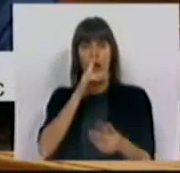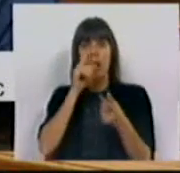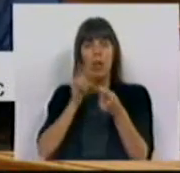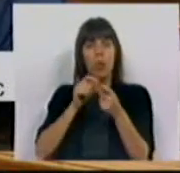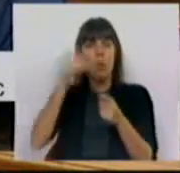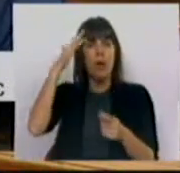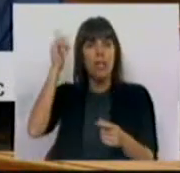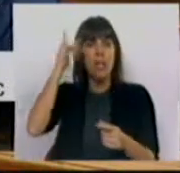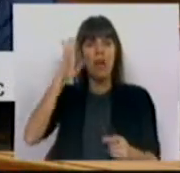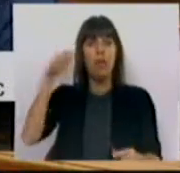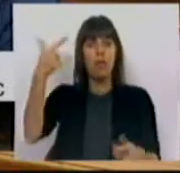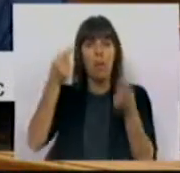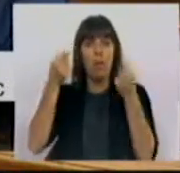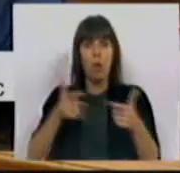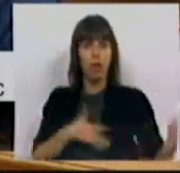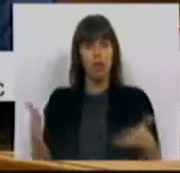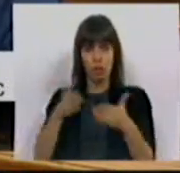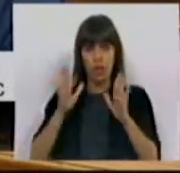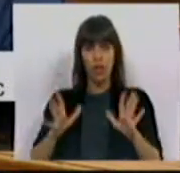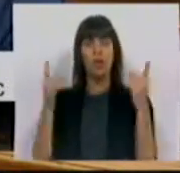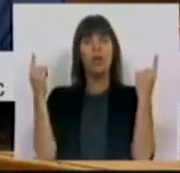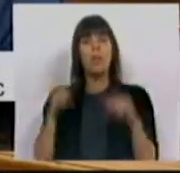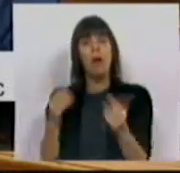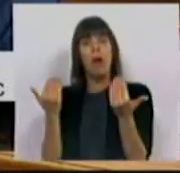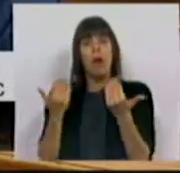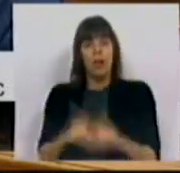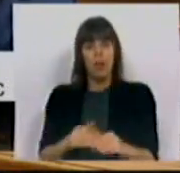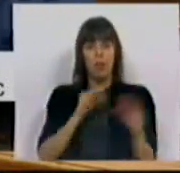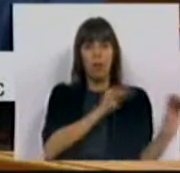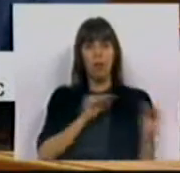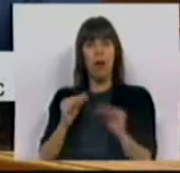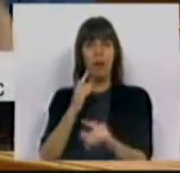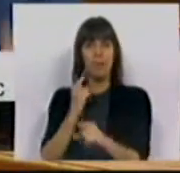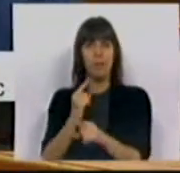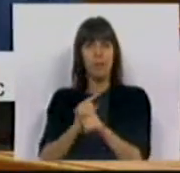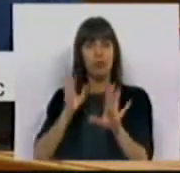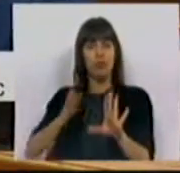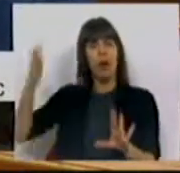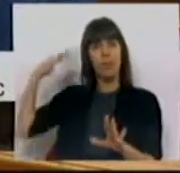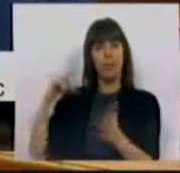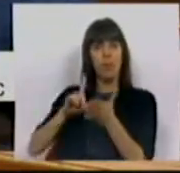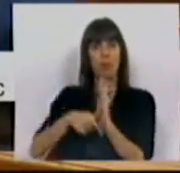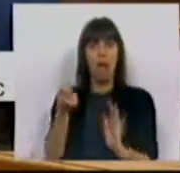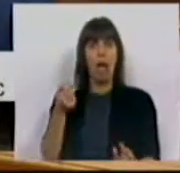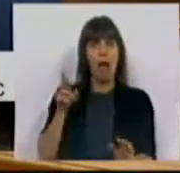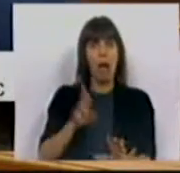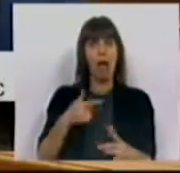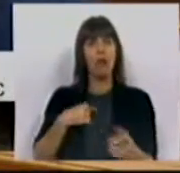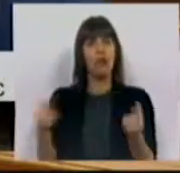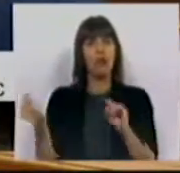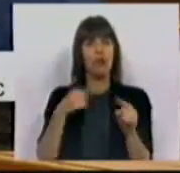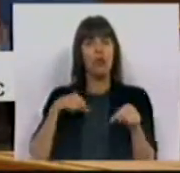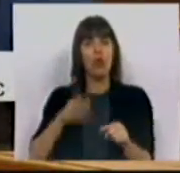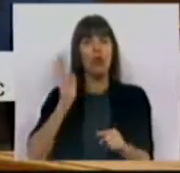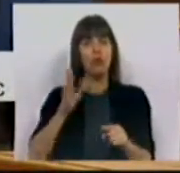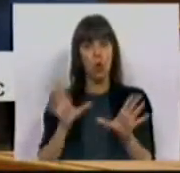poucas ideias sobre o futuro, tem tão pouca estratégia, que apenas se limita a reproduzir aquilo que já foram os projetos anteriores e que nós já debatemos